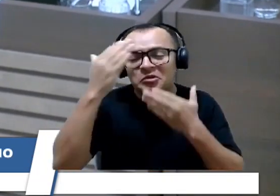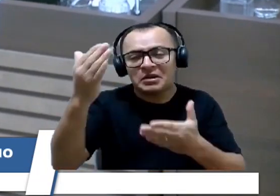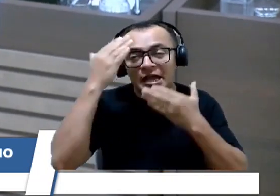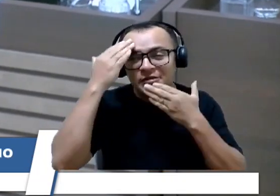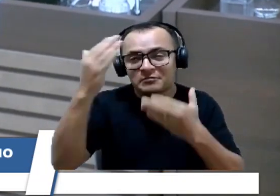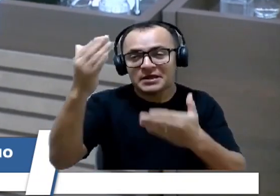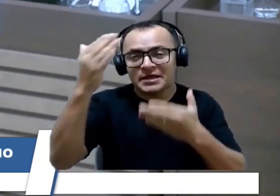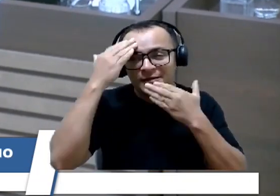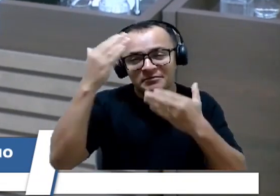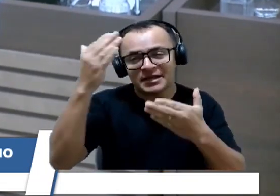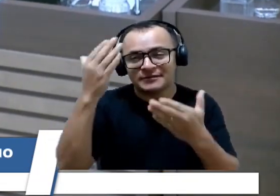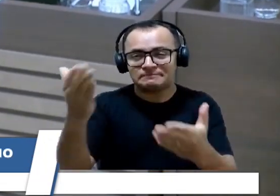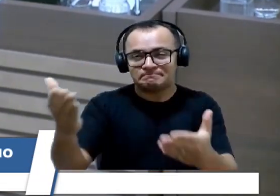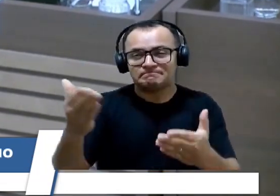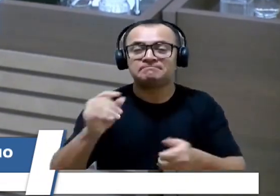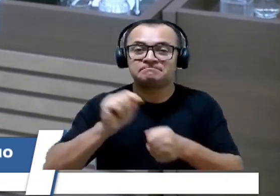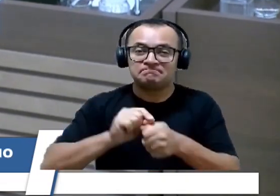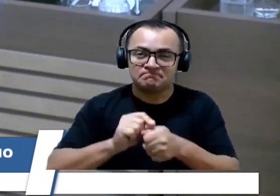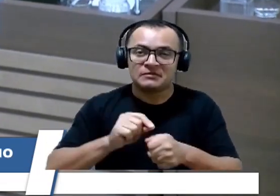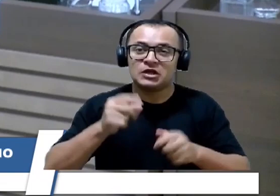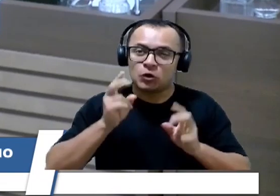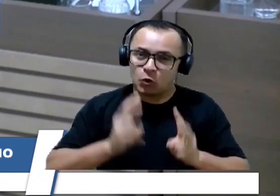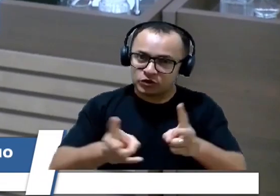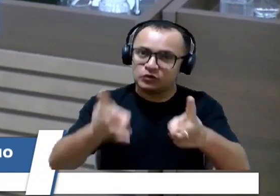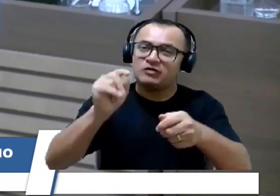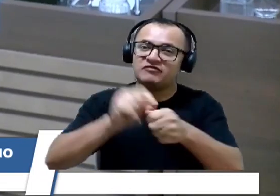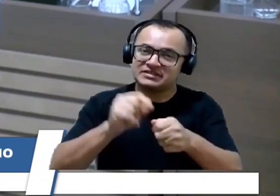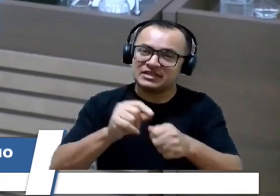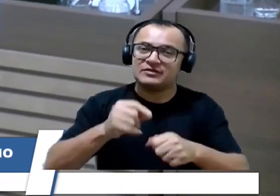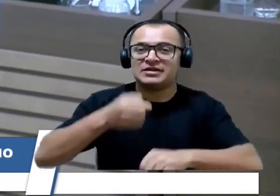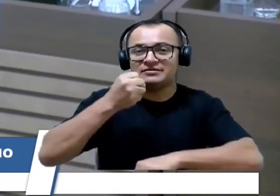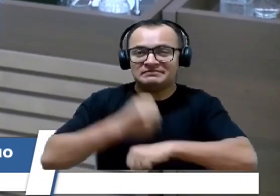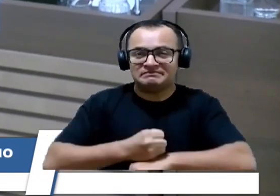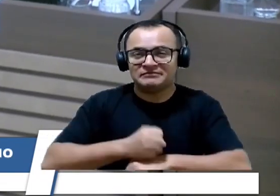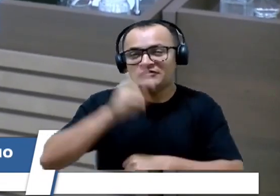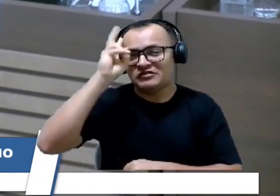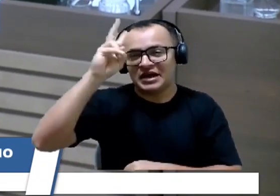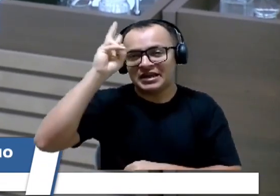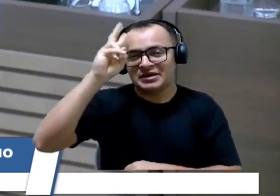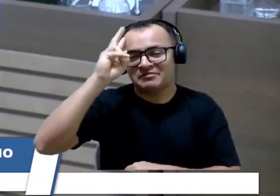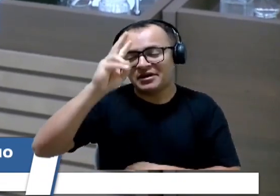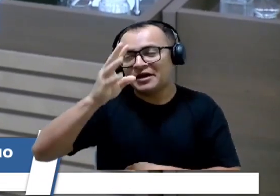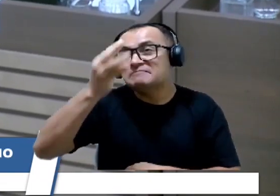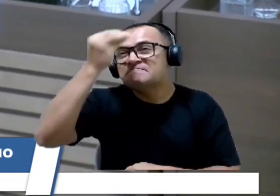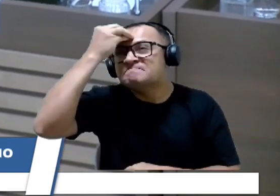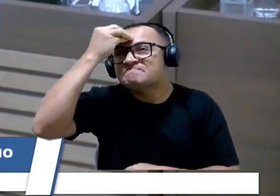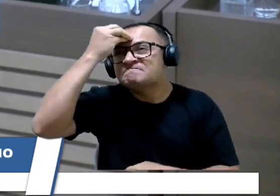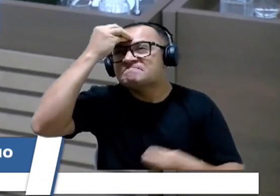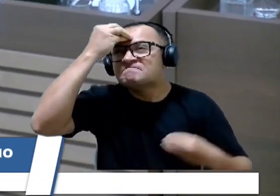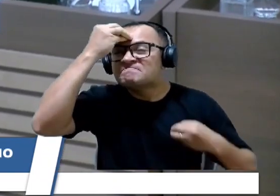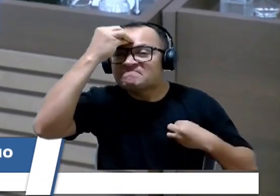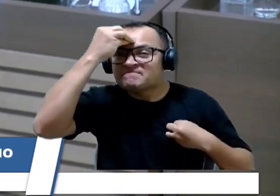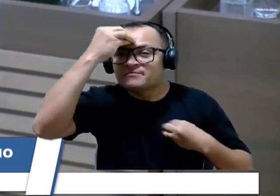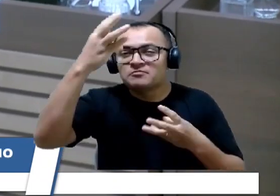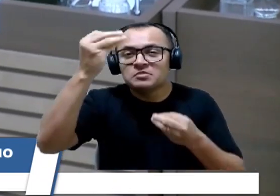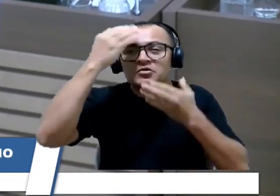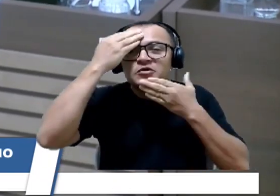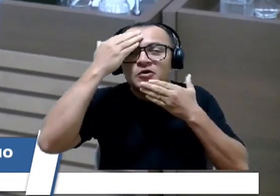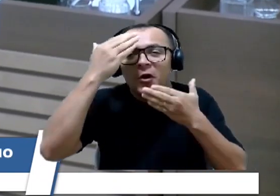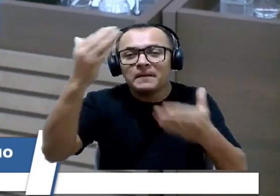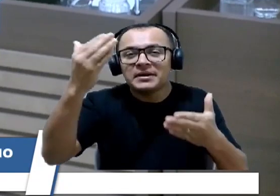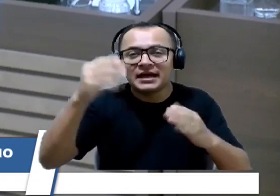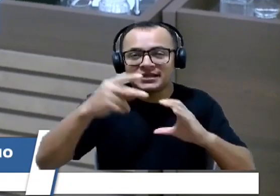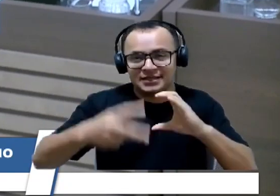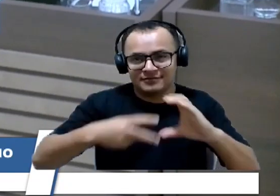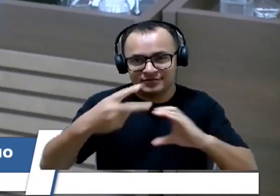o senhor fez e faz pela nossa cidade. Vai ficar sempre lembrado em nossos corações eternamente. Nosso muito obrigado da Câmara Municipal de